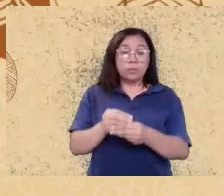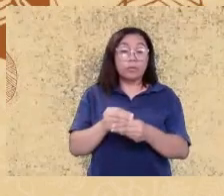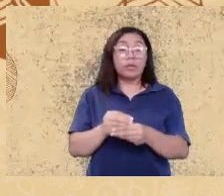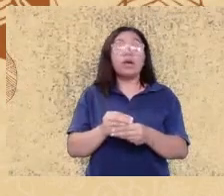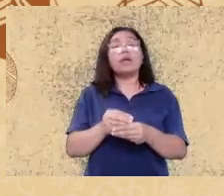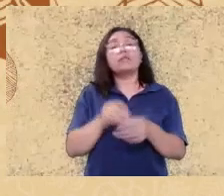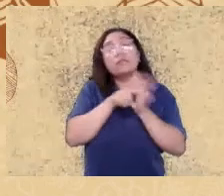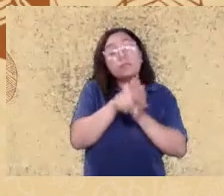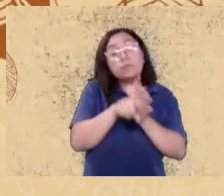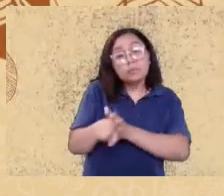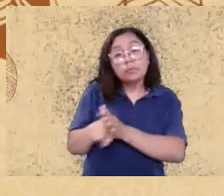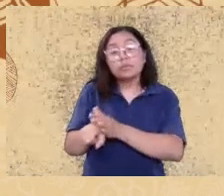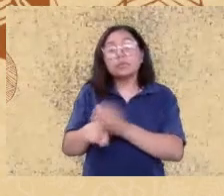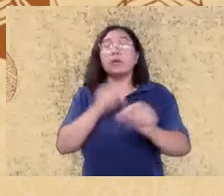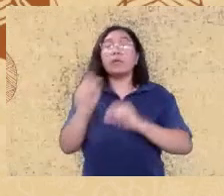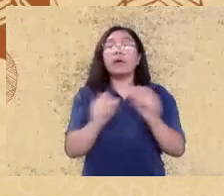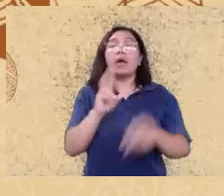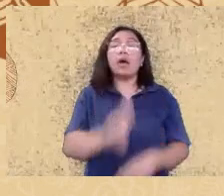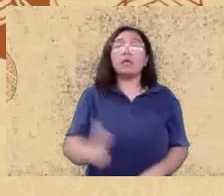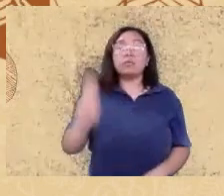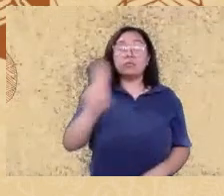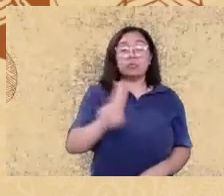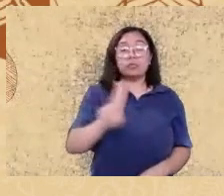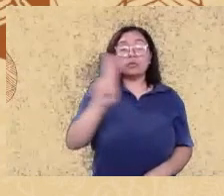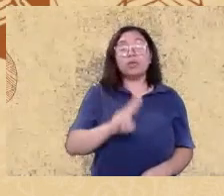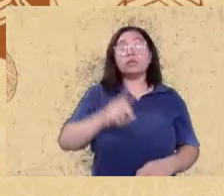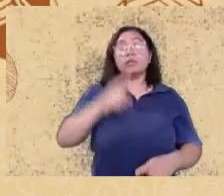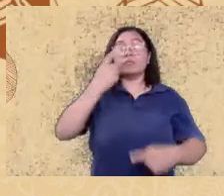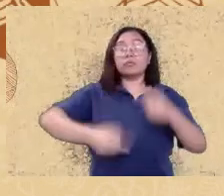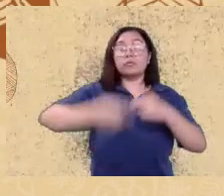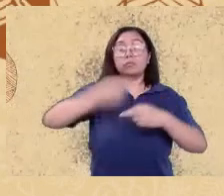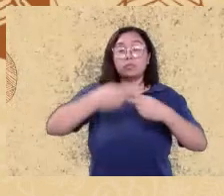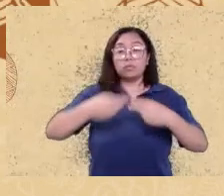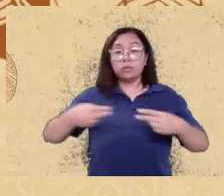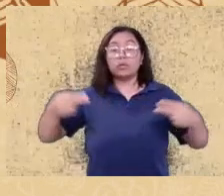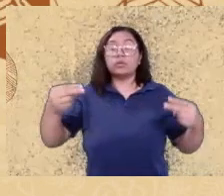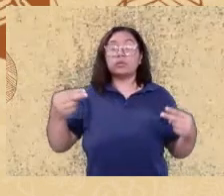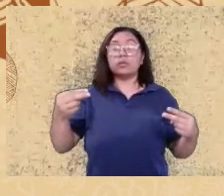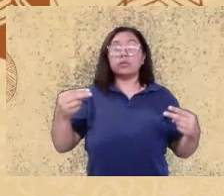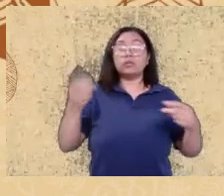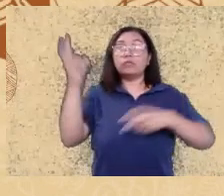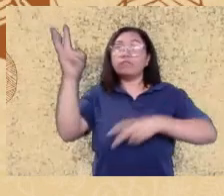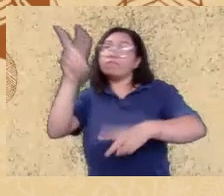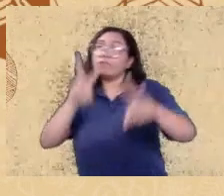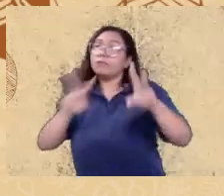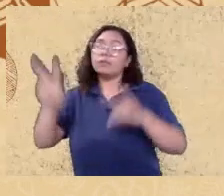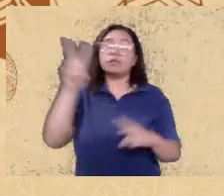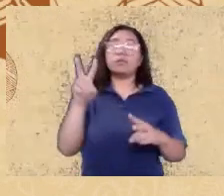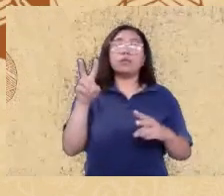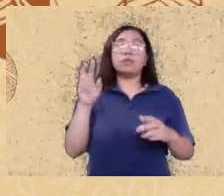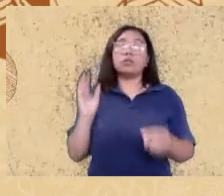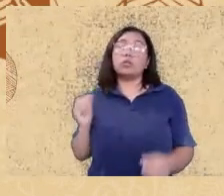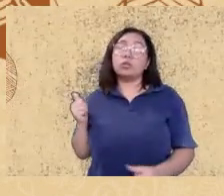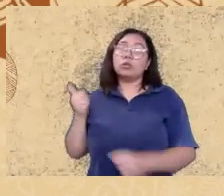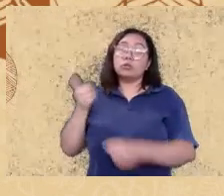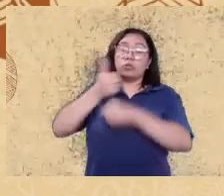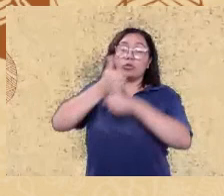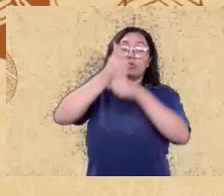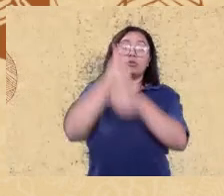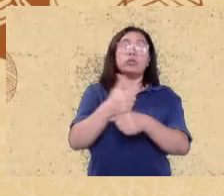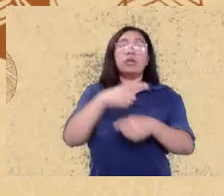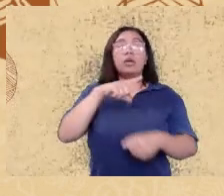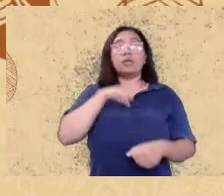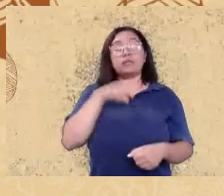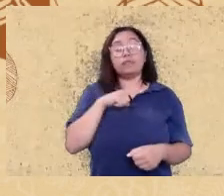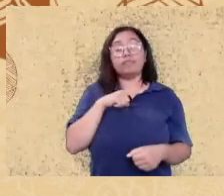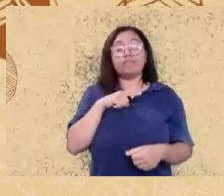é a utilização de dispositivos interseccionais que nos auxiliem a ter um levantamento mais amplo